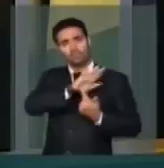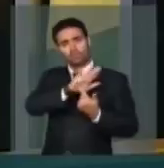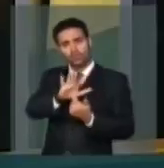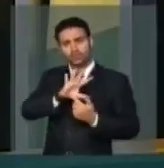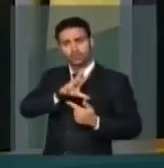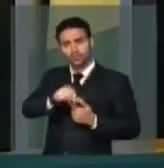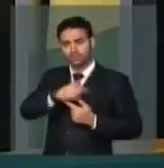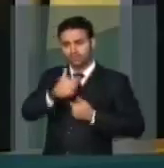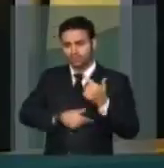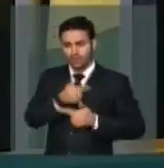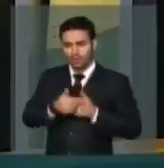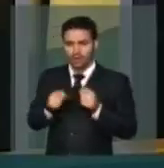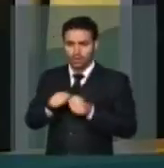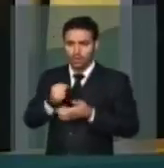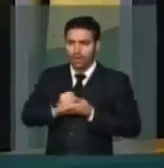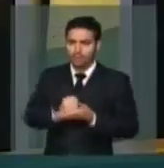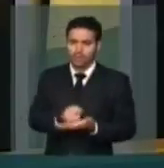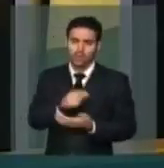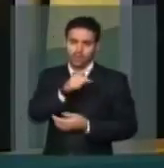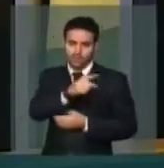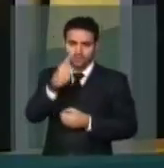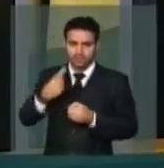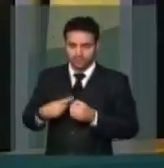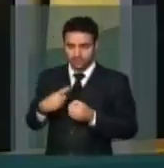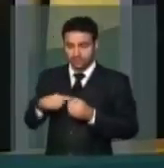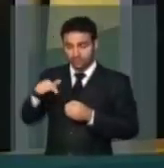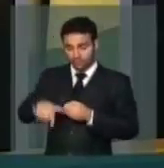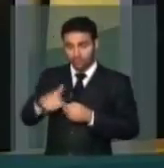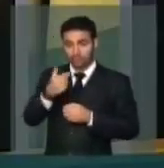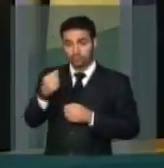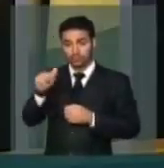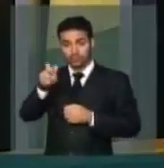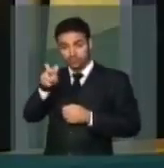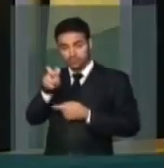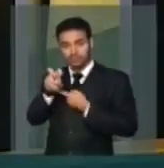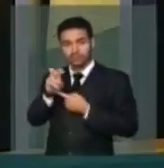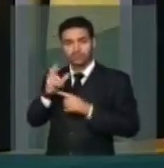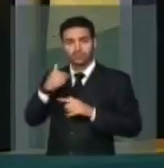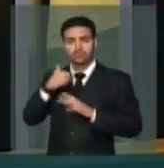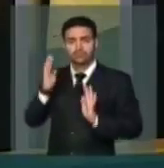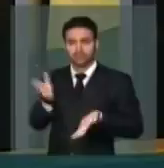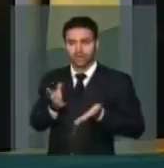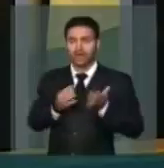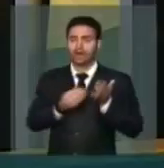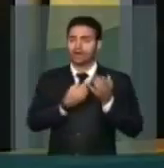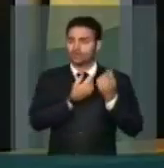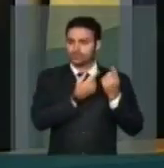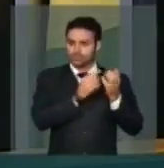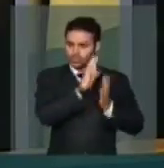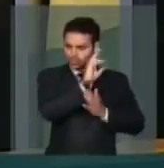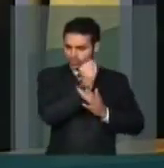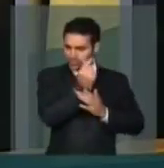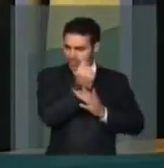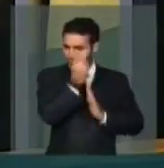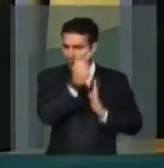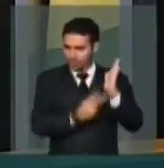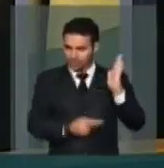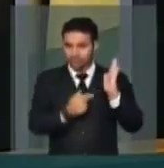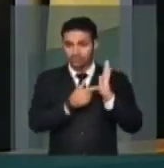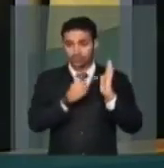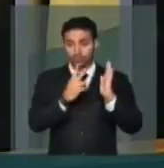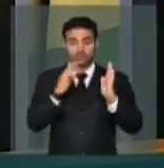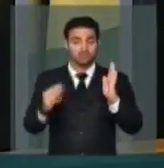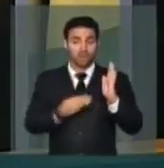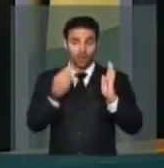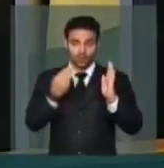trabalho que eu desenvolvi para aquela cidade e que para esse ano de 2015 eu inseri no orçamento da União dois milhões de